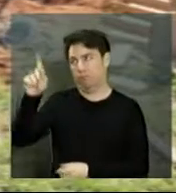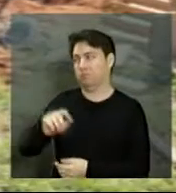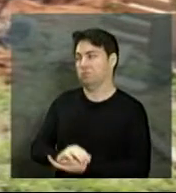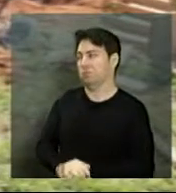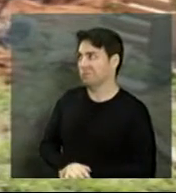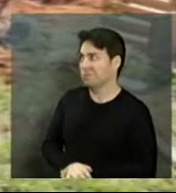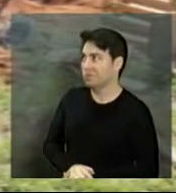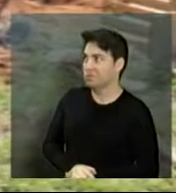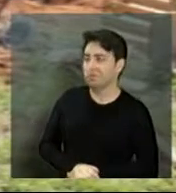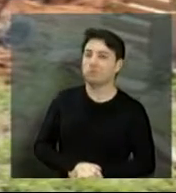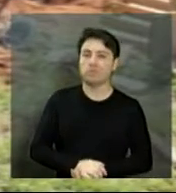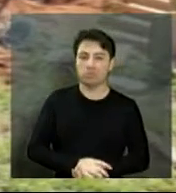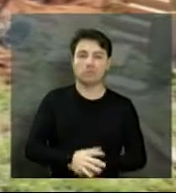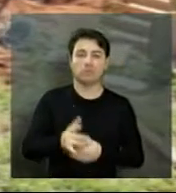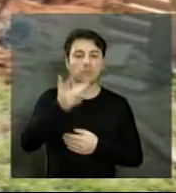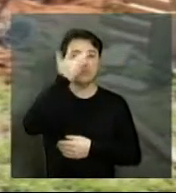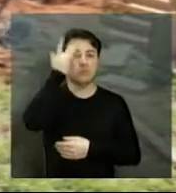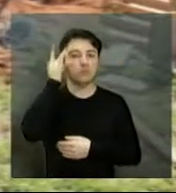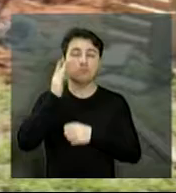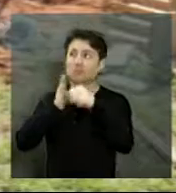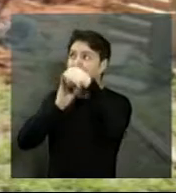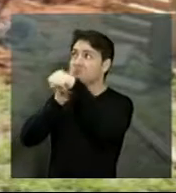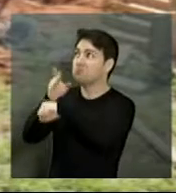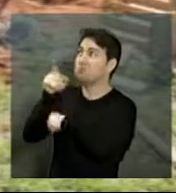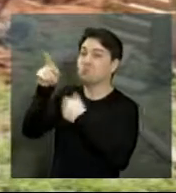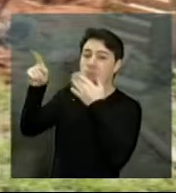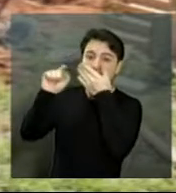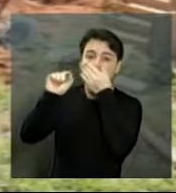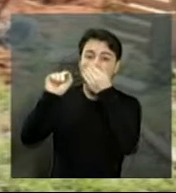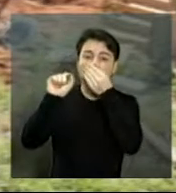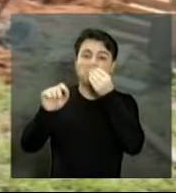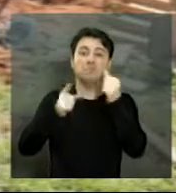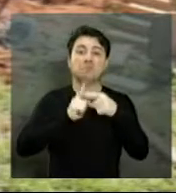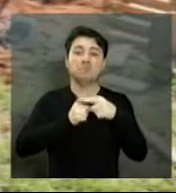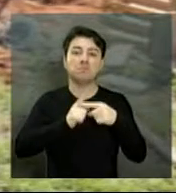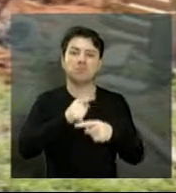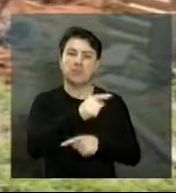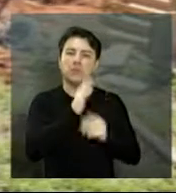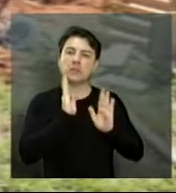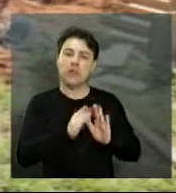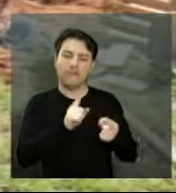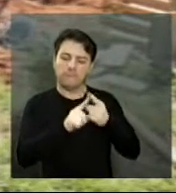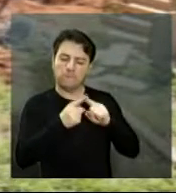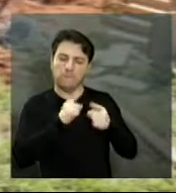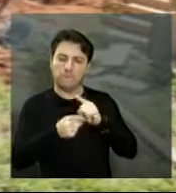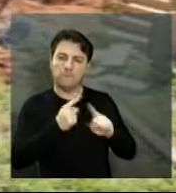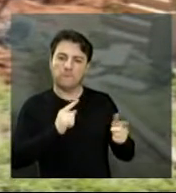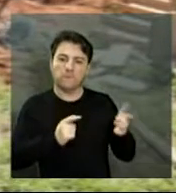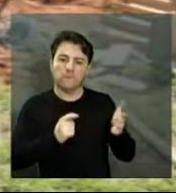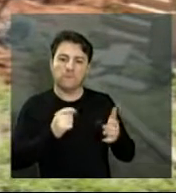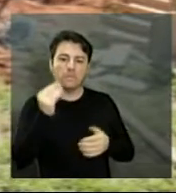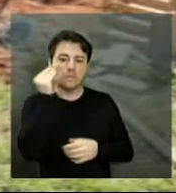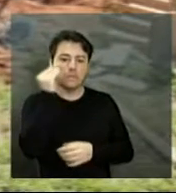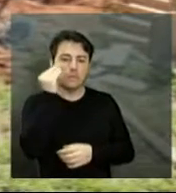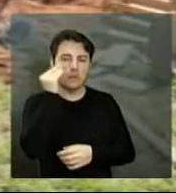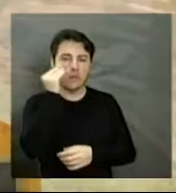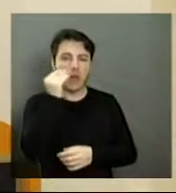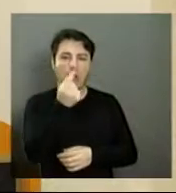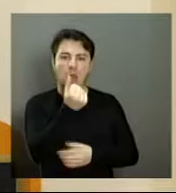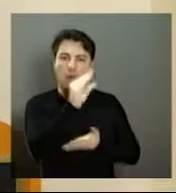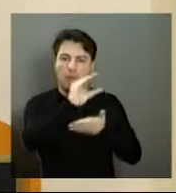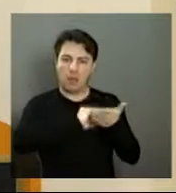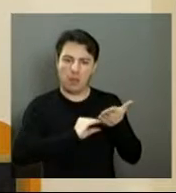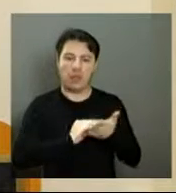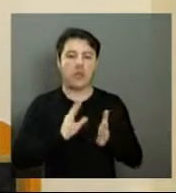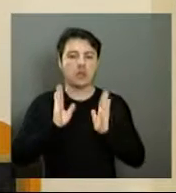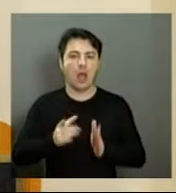autoridades visitam esse espaço, esquecem quem realmente trouxe e articulou essa emenda para esse espaço. É muito difícil isso, mas nós